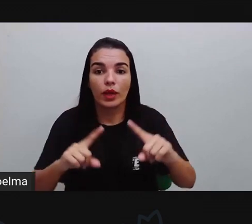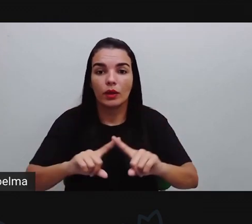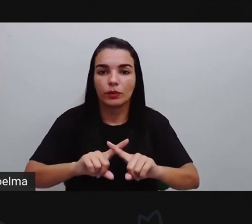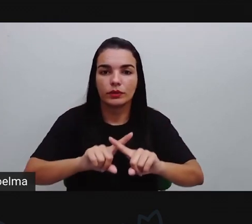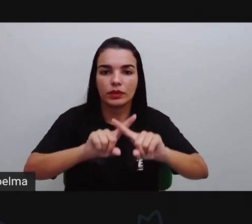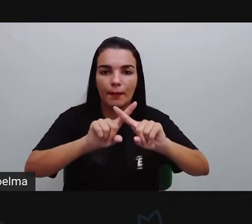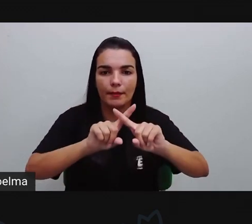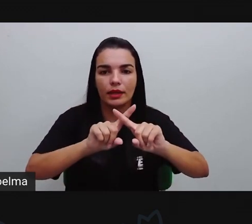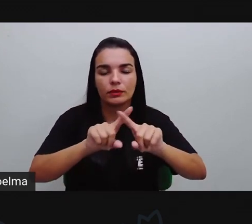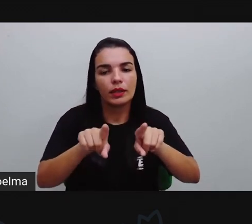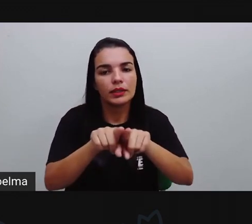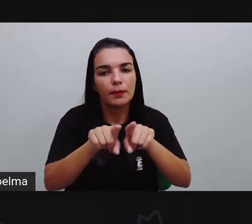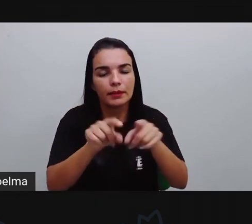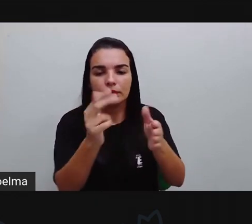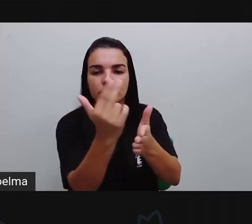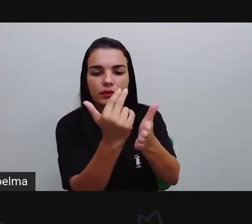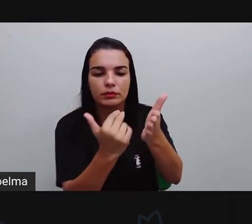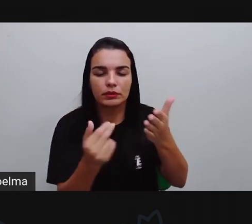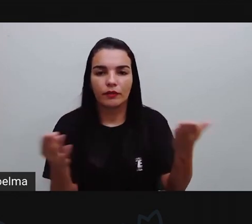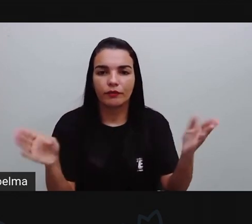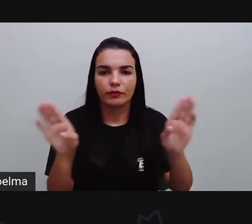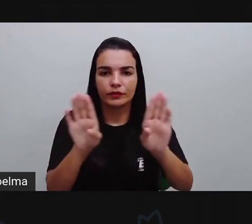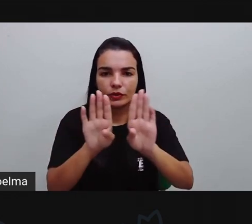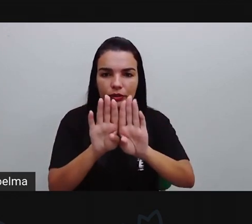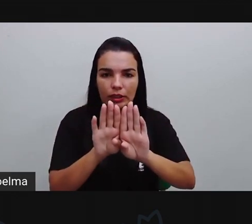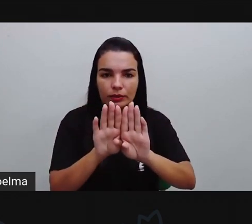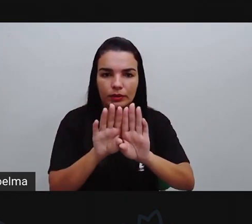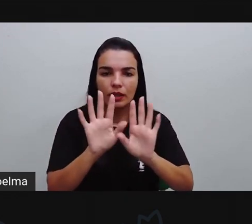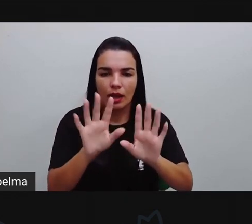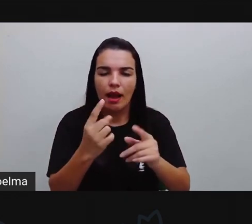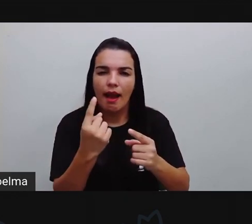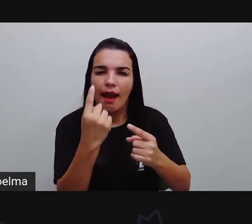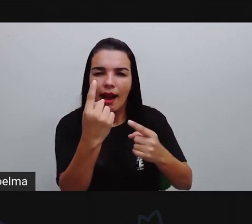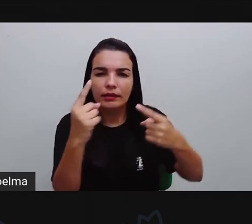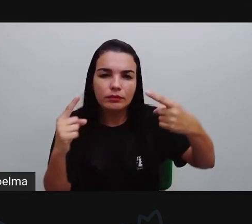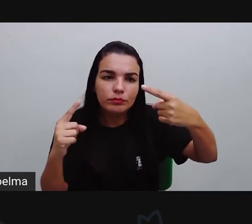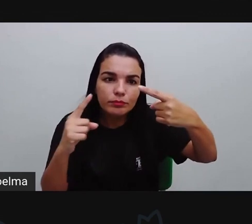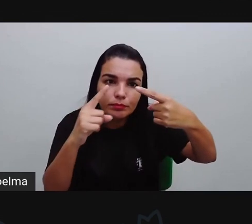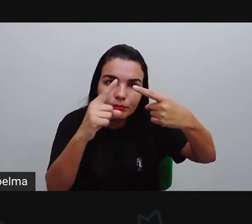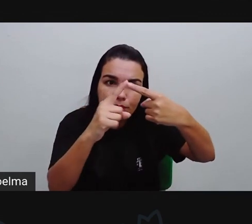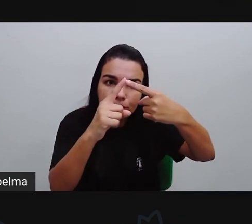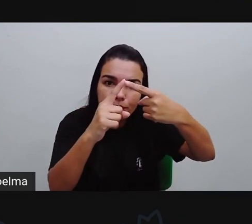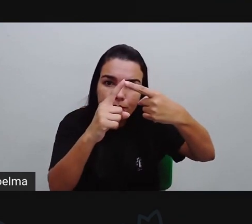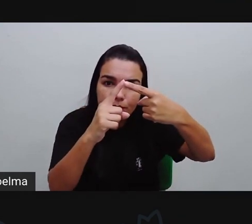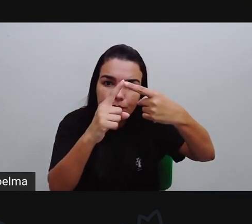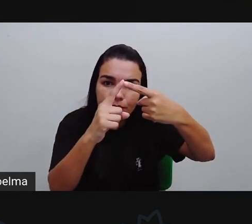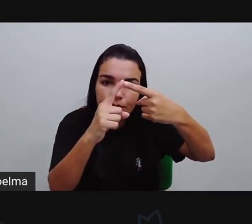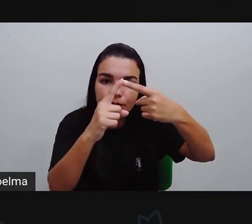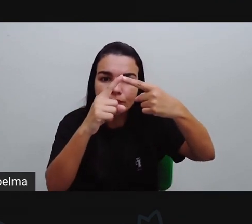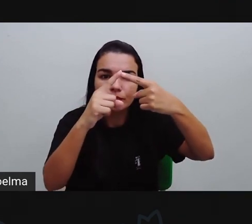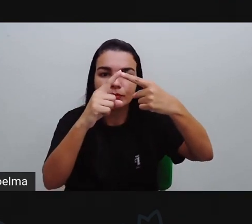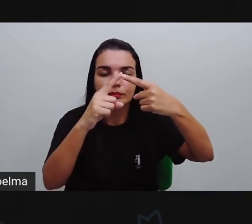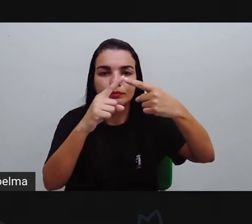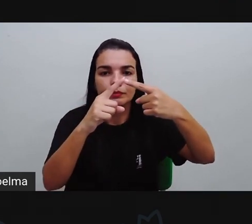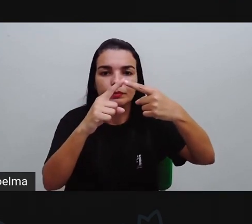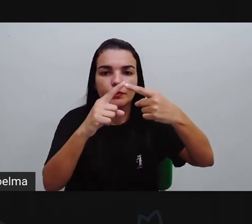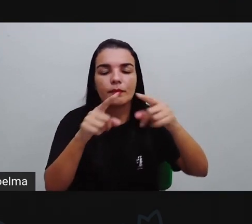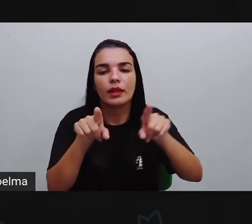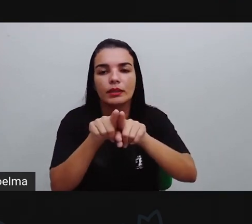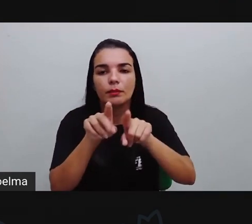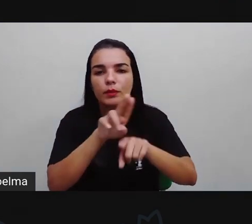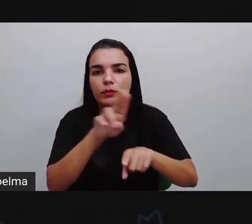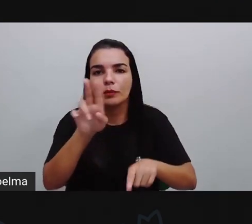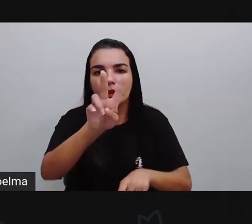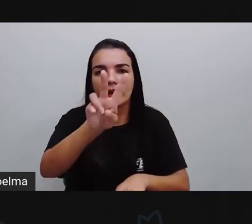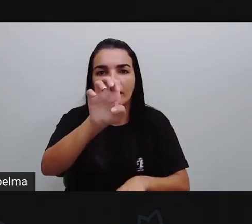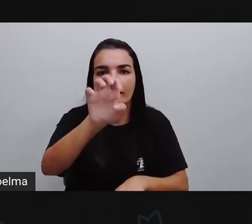entre os segmentos de reta. cada pontinho desse aqui, cada encontrozinho desse aqui é chamado de vértice,